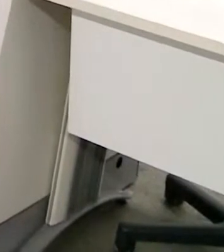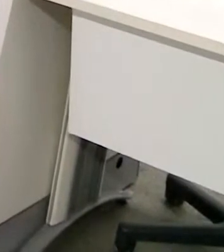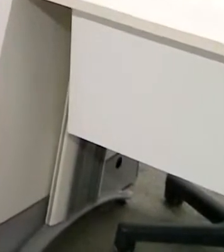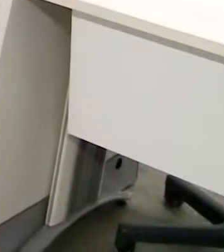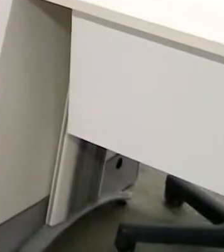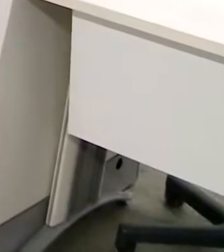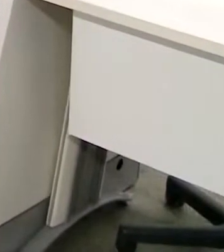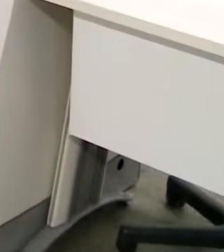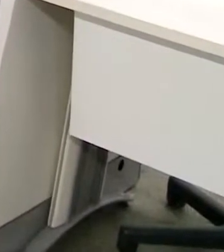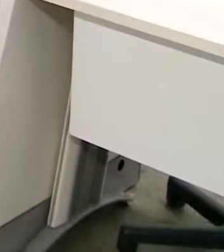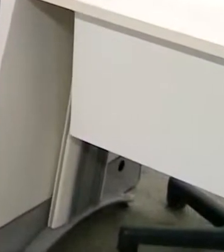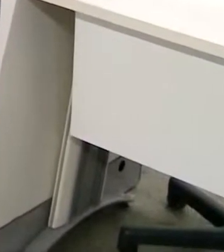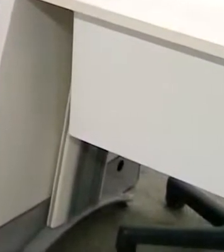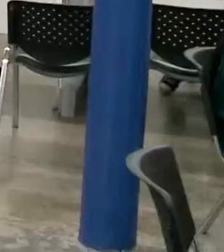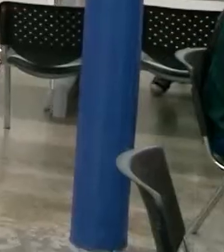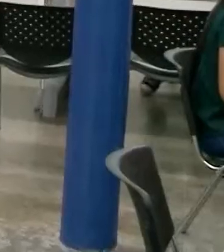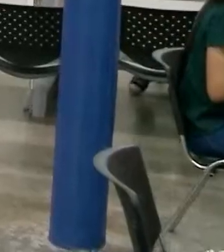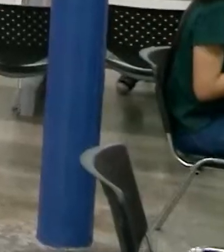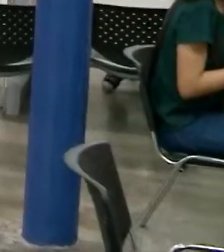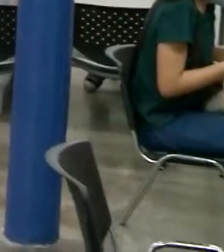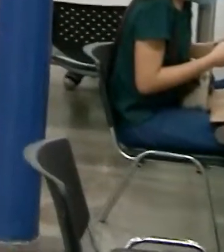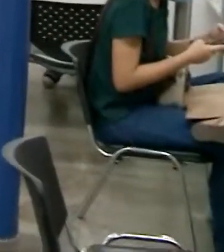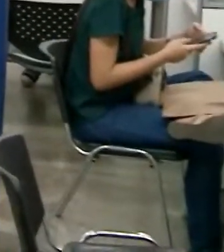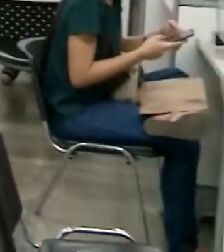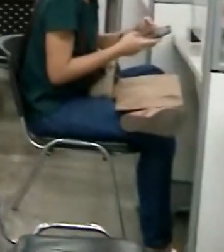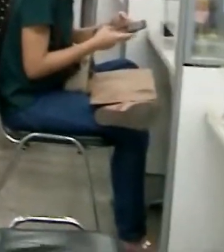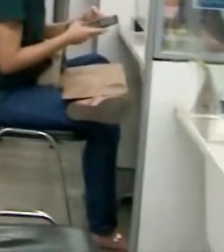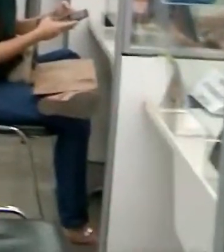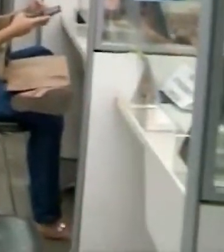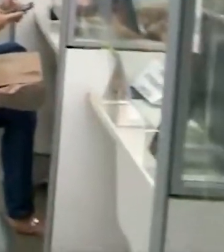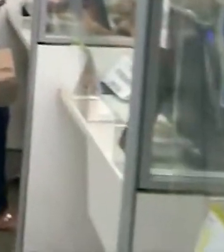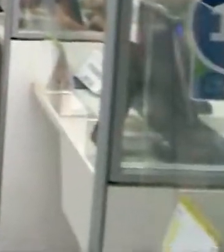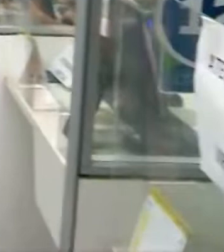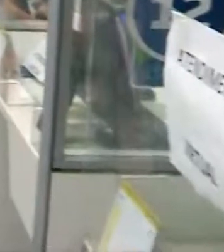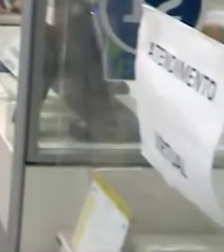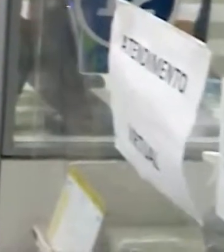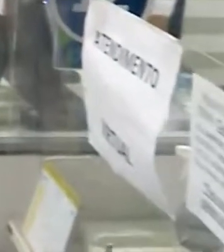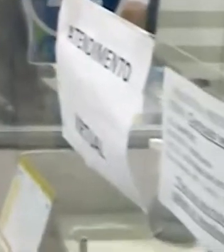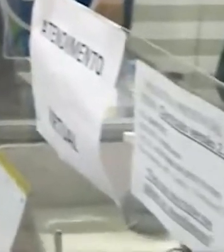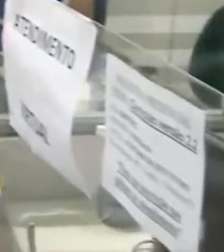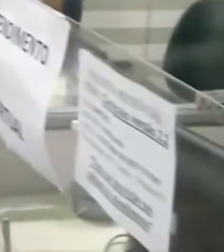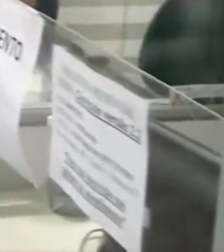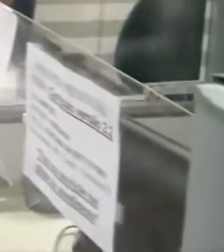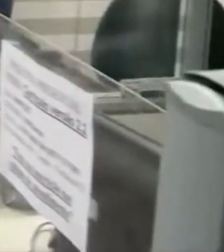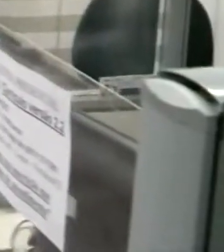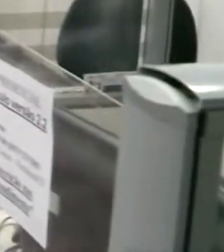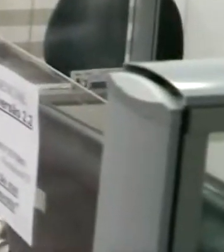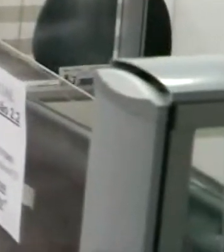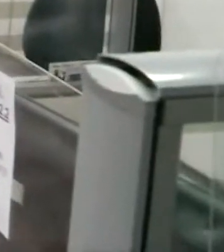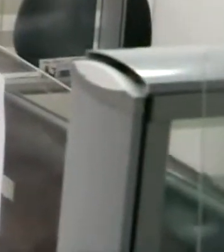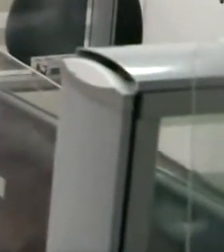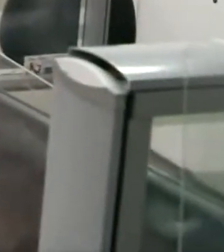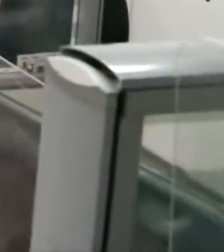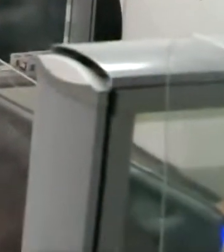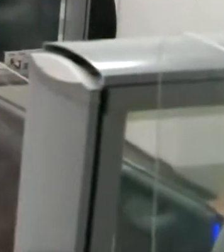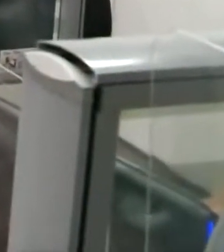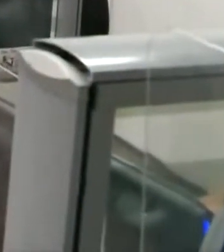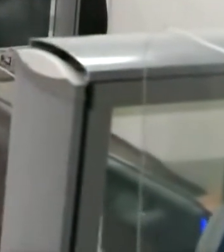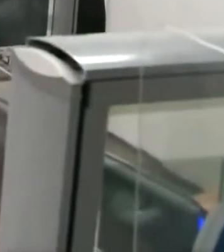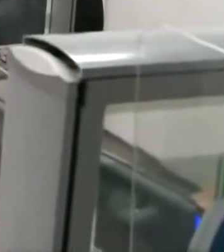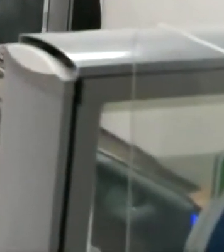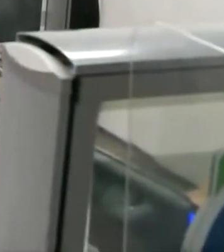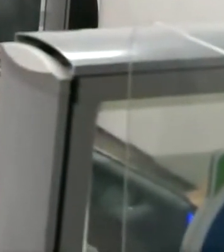5 mil empregos em junho deste ano, Fortaleza respondeu por 55% do total de pouco mais de 46 mil